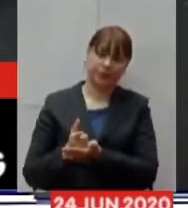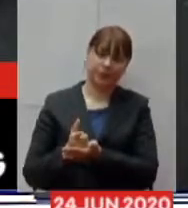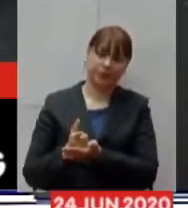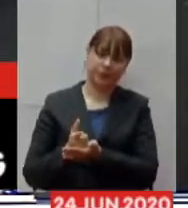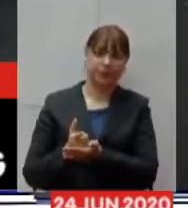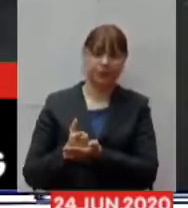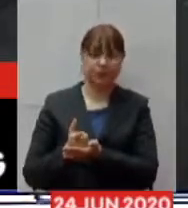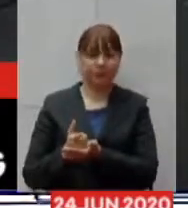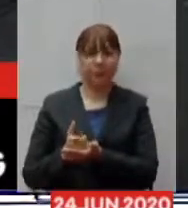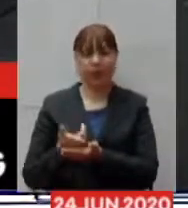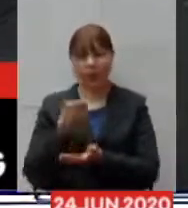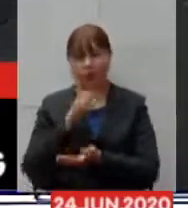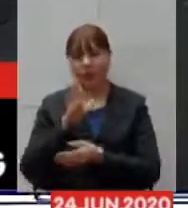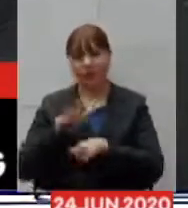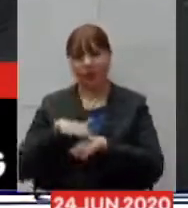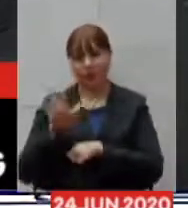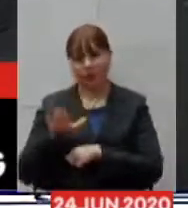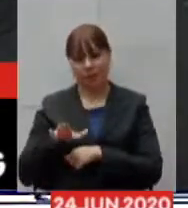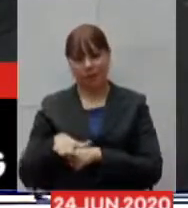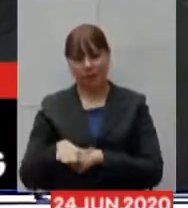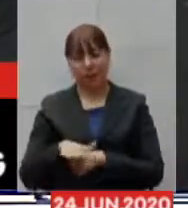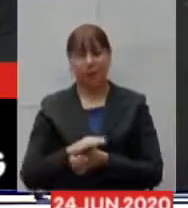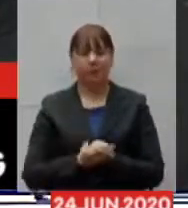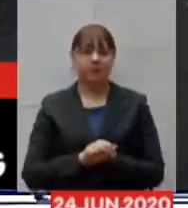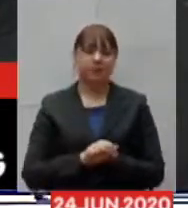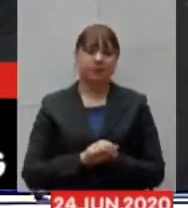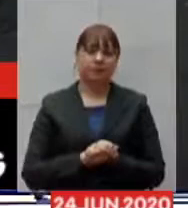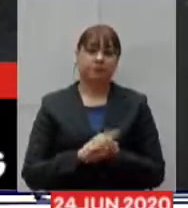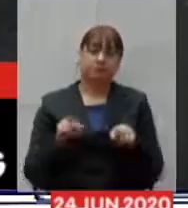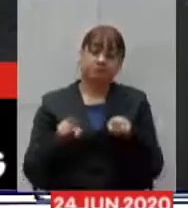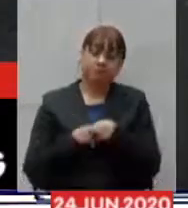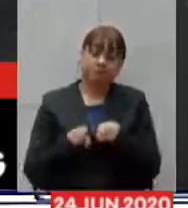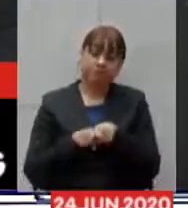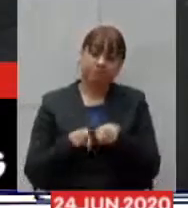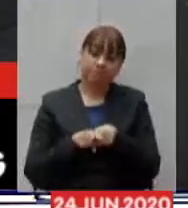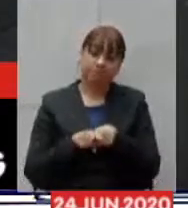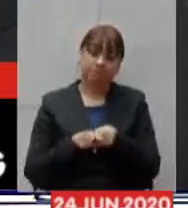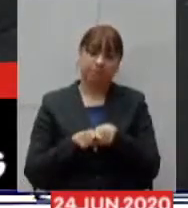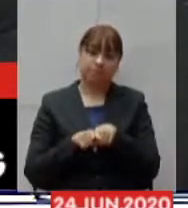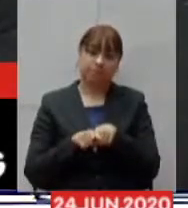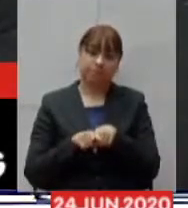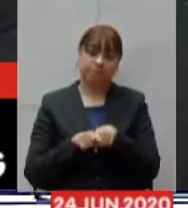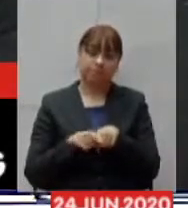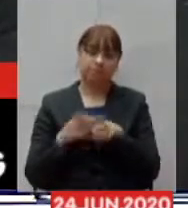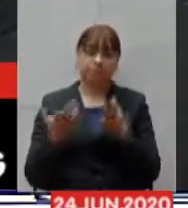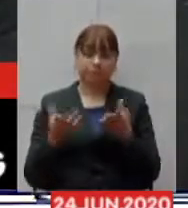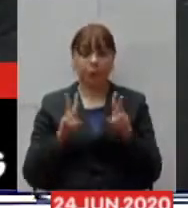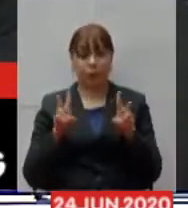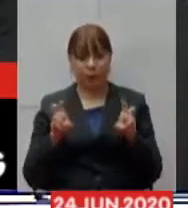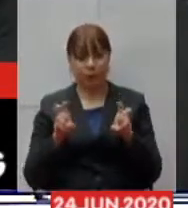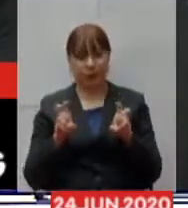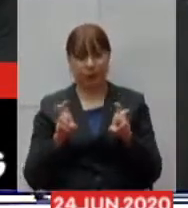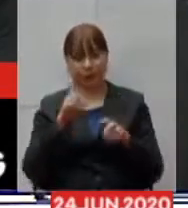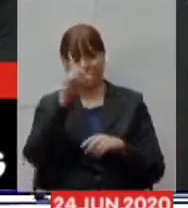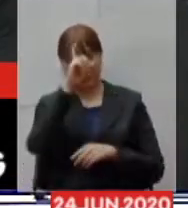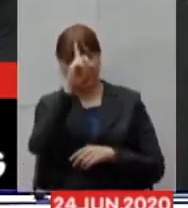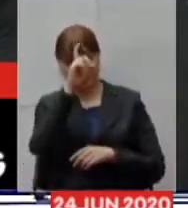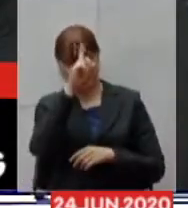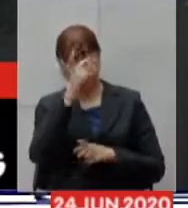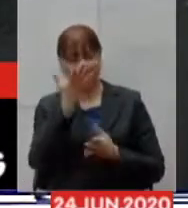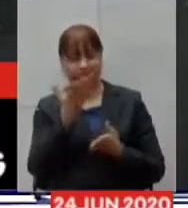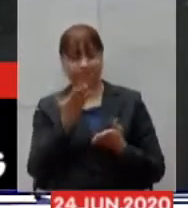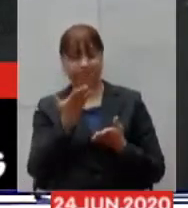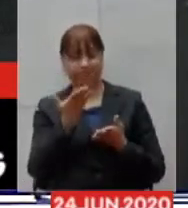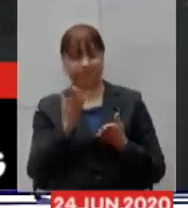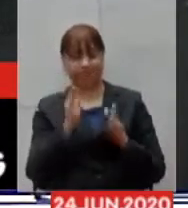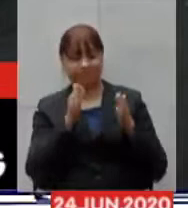competitiva e finalmente sobre o hospital de campanha é importante